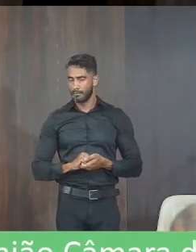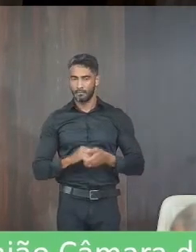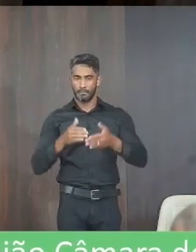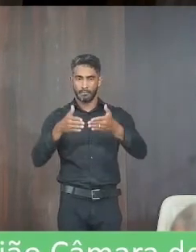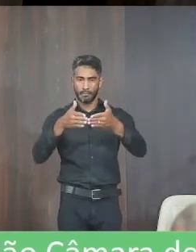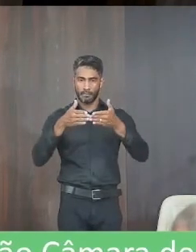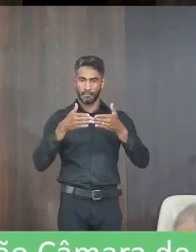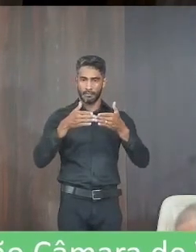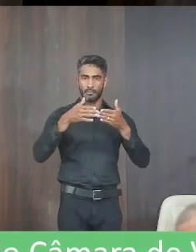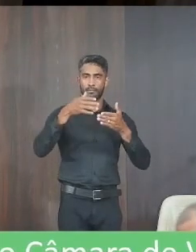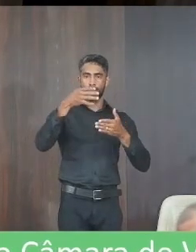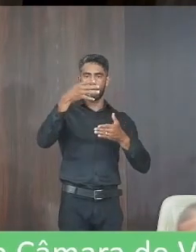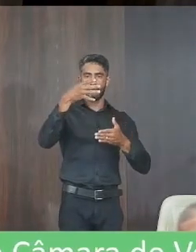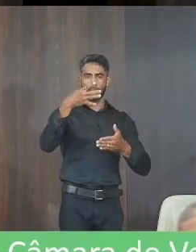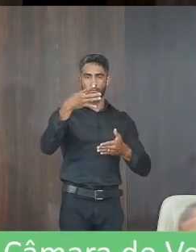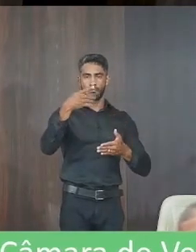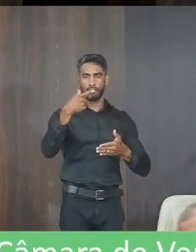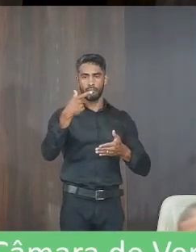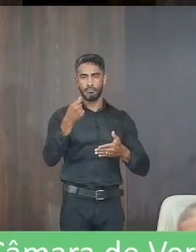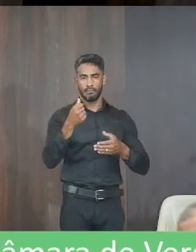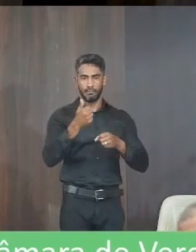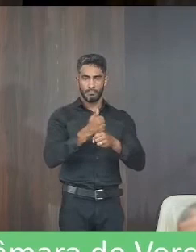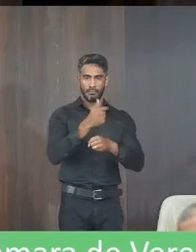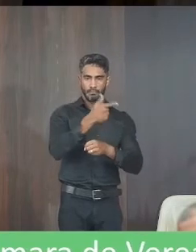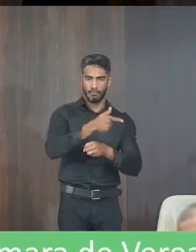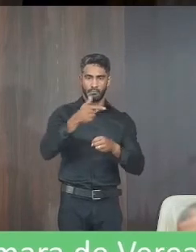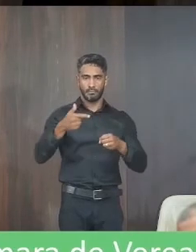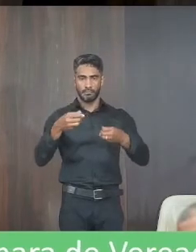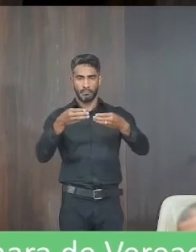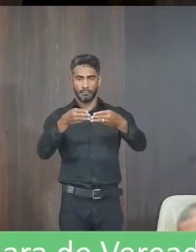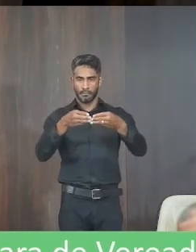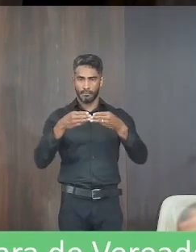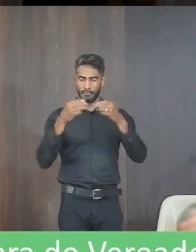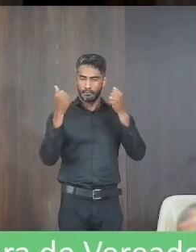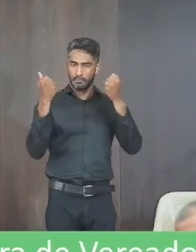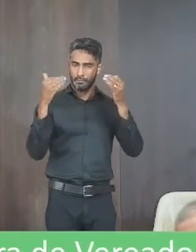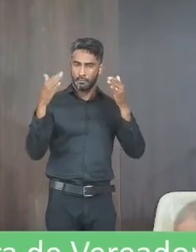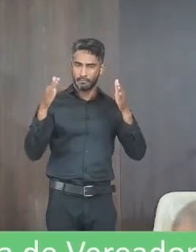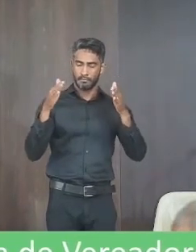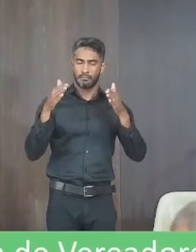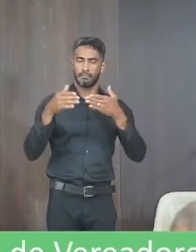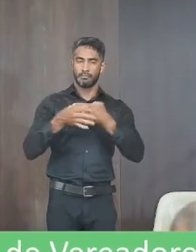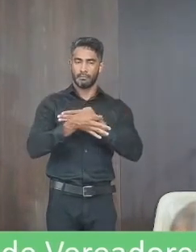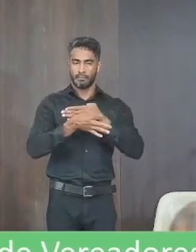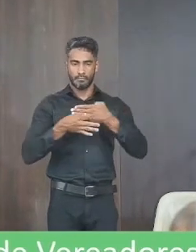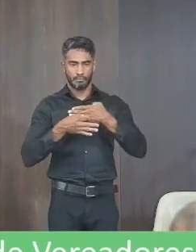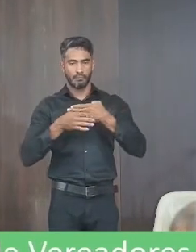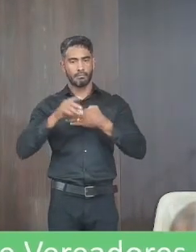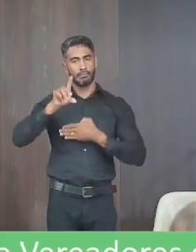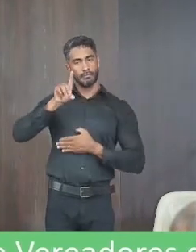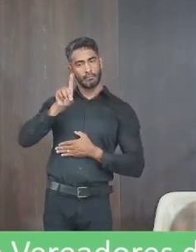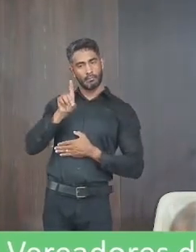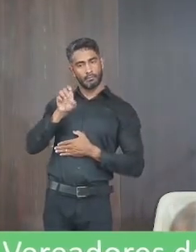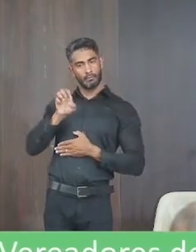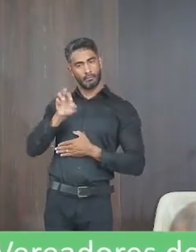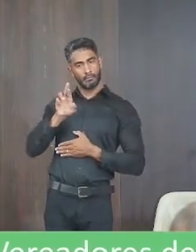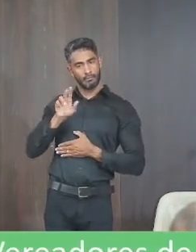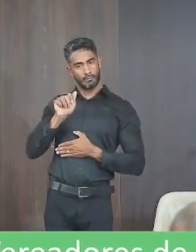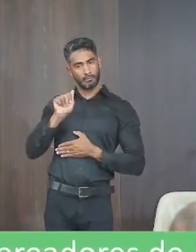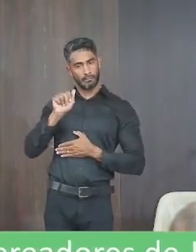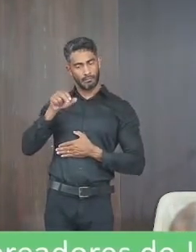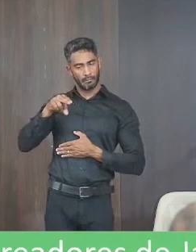requerimento 420 2022 moção de aplausos vereador autor vereador Derlan Miranda dos Reis